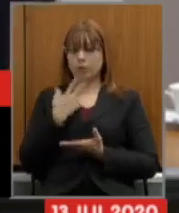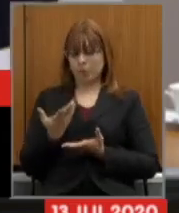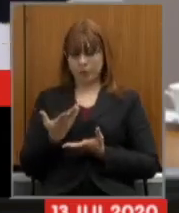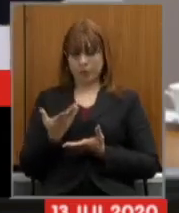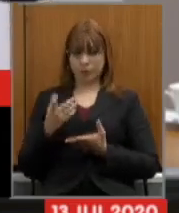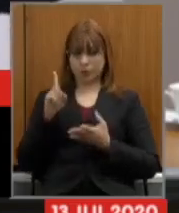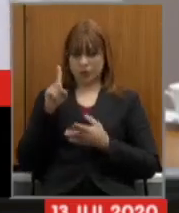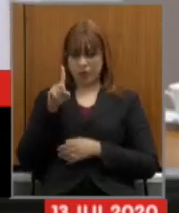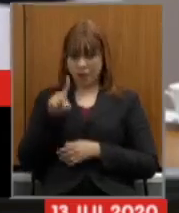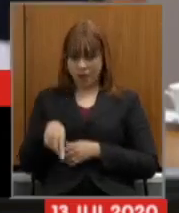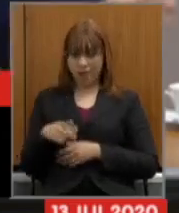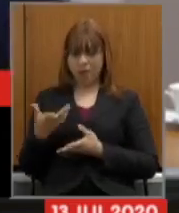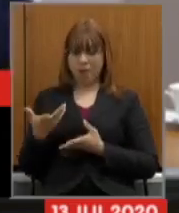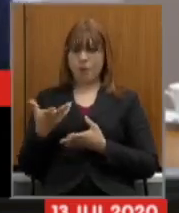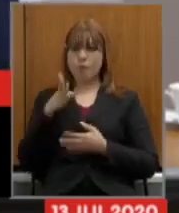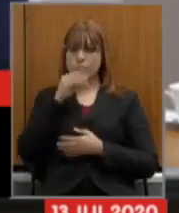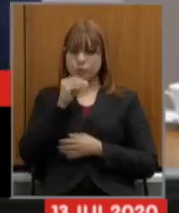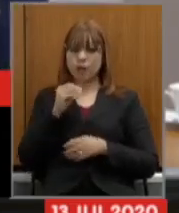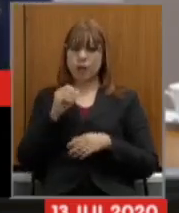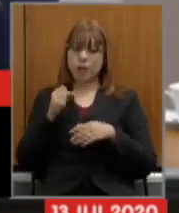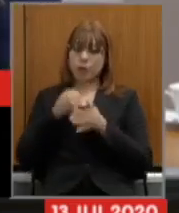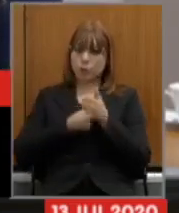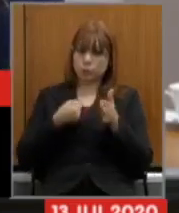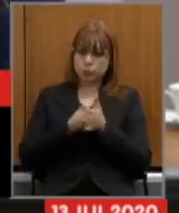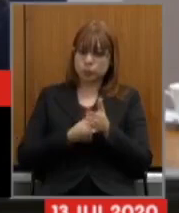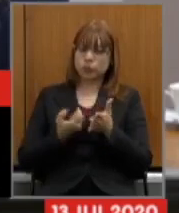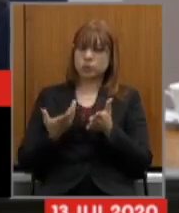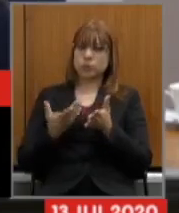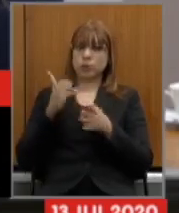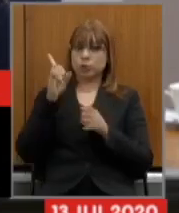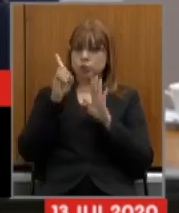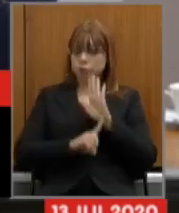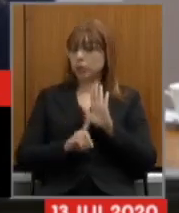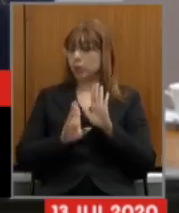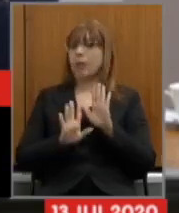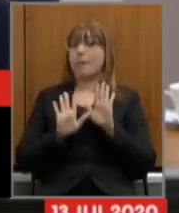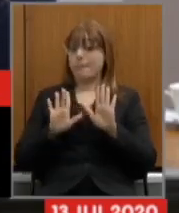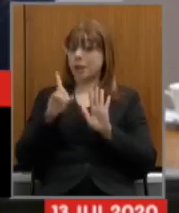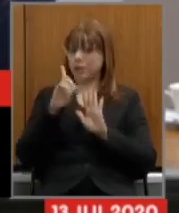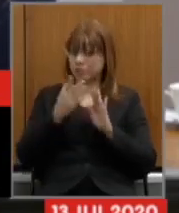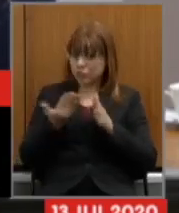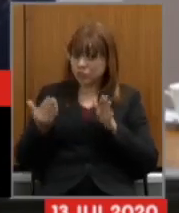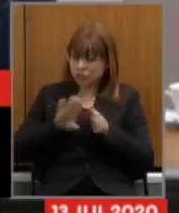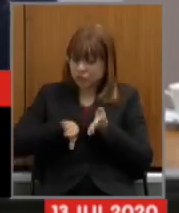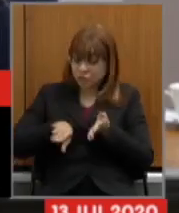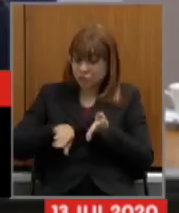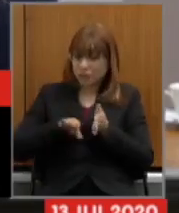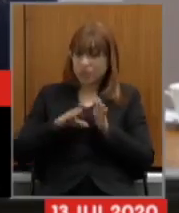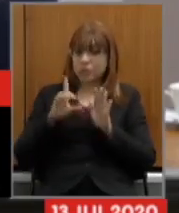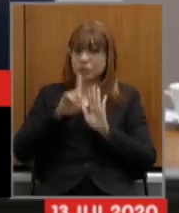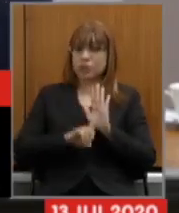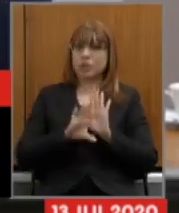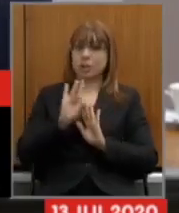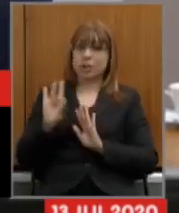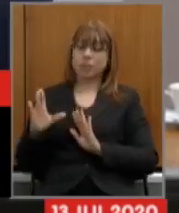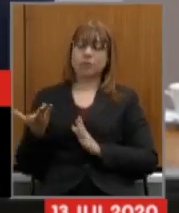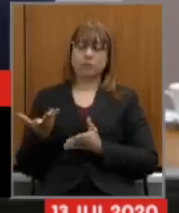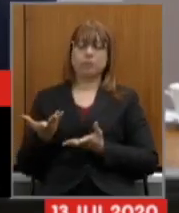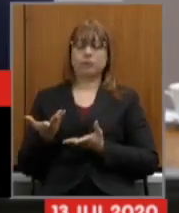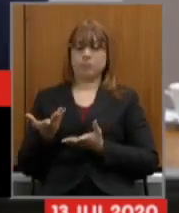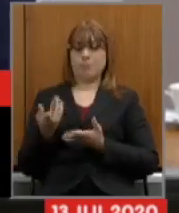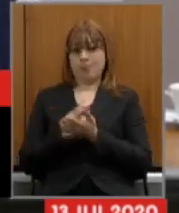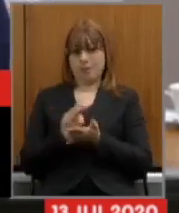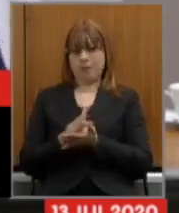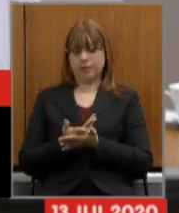ofensivo é querer retirar os direitos de quaisquer trabalhadores inclusive dos seus servidores públicos para concluir presidente